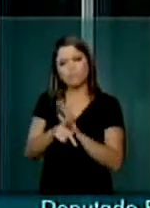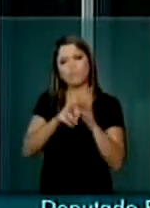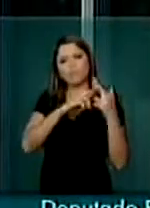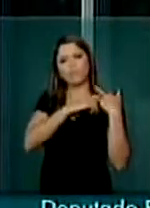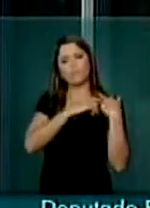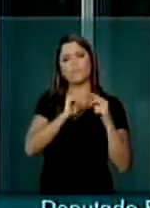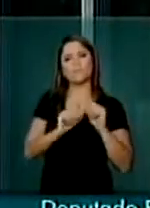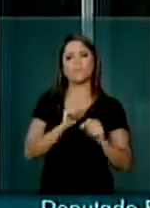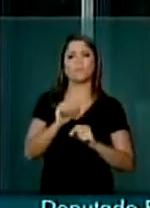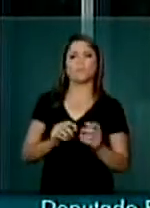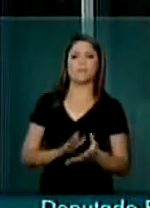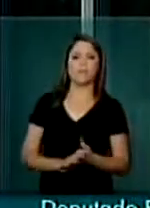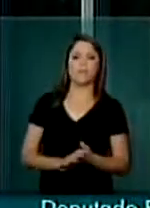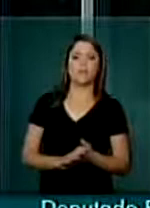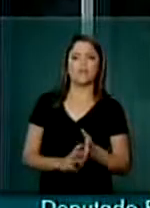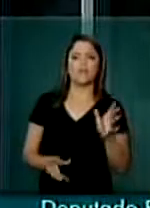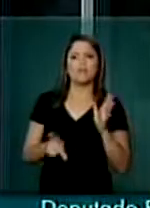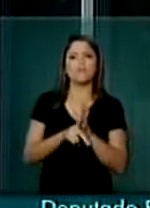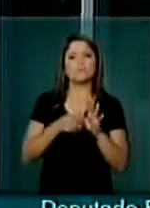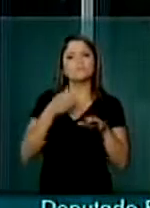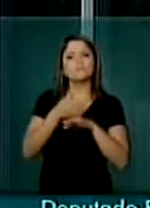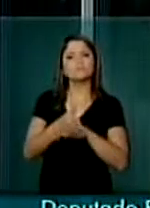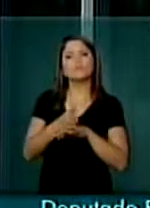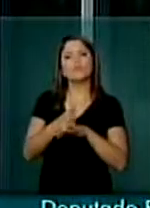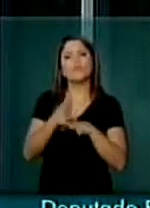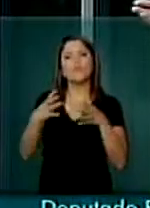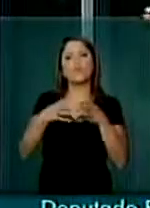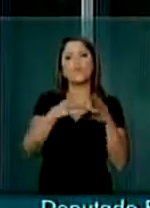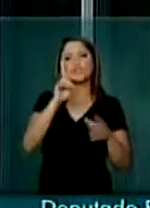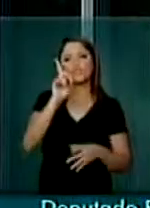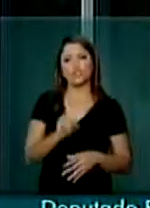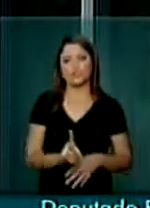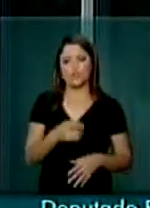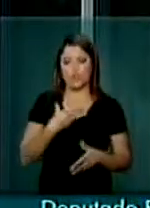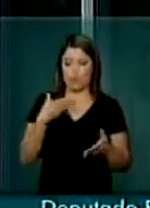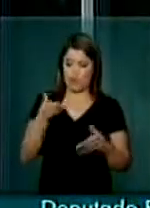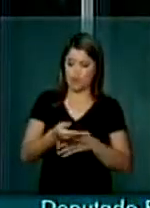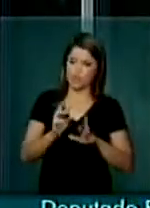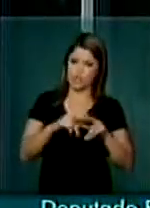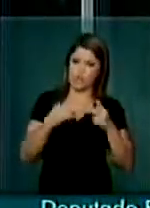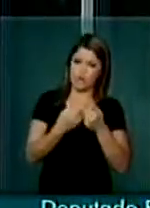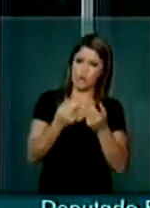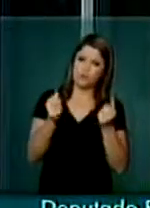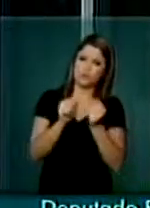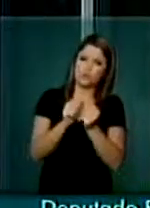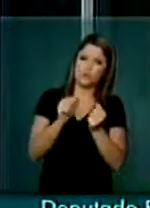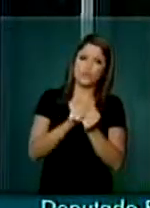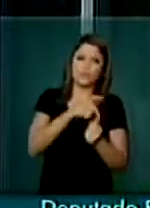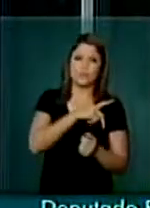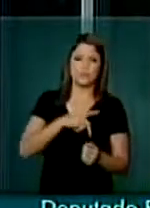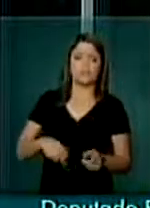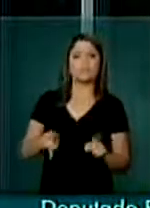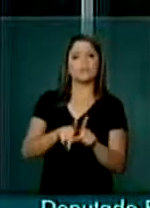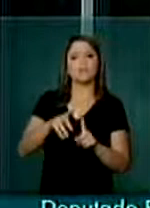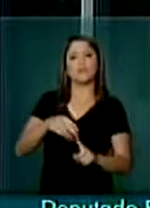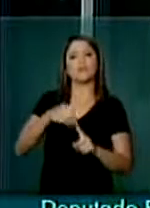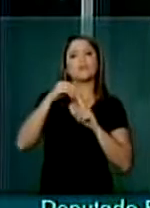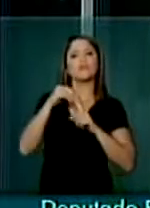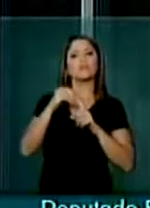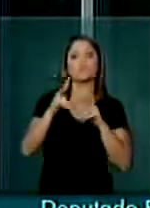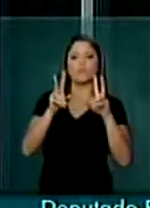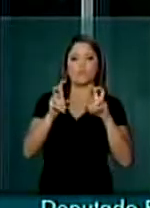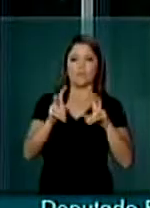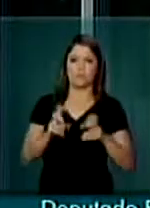de levarmos à mesa diretora, levarmos hoje à reunião com o presidente e os líderes, o assunto.